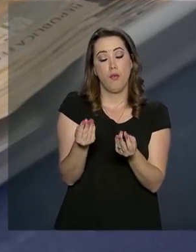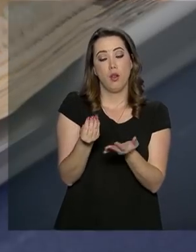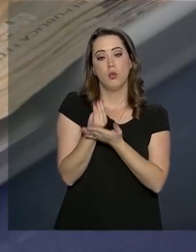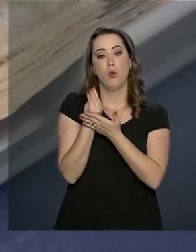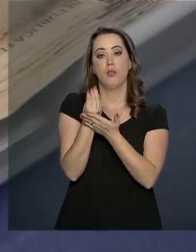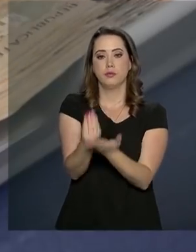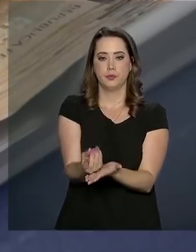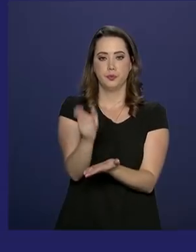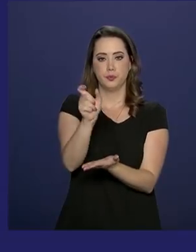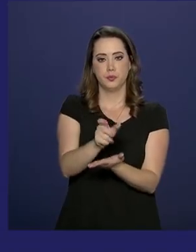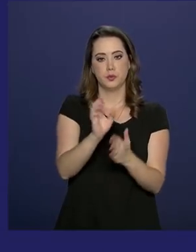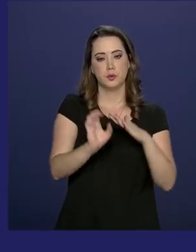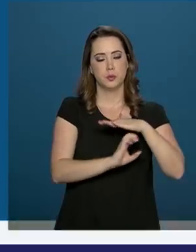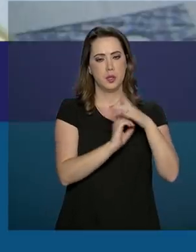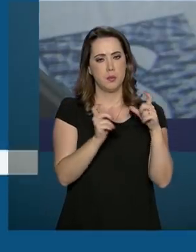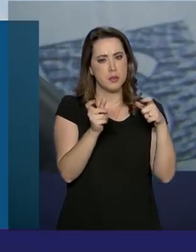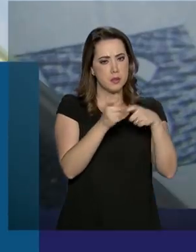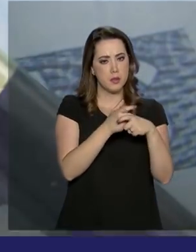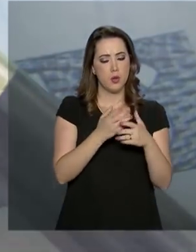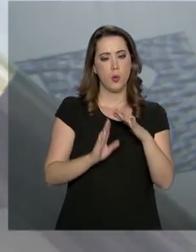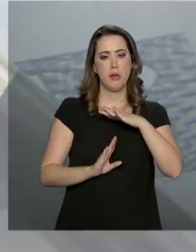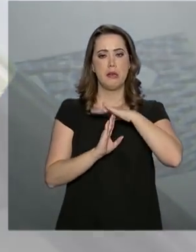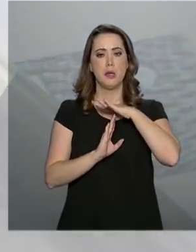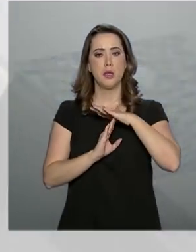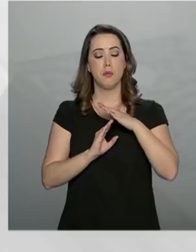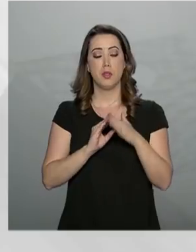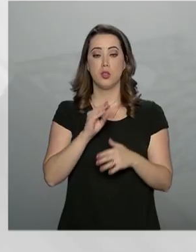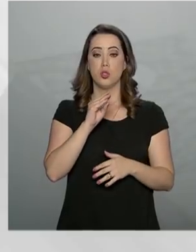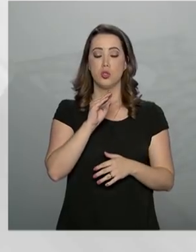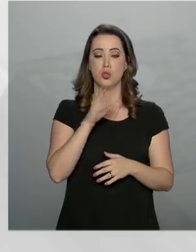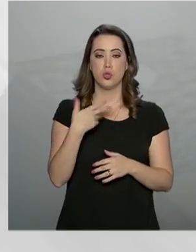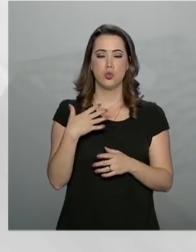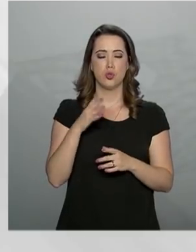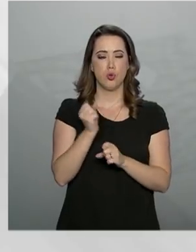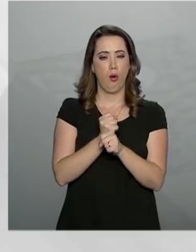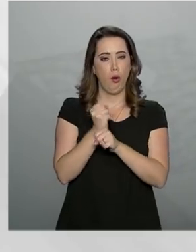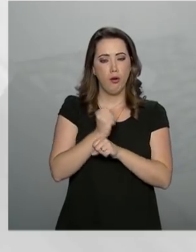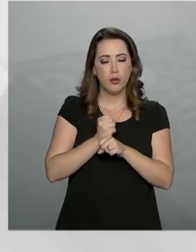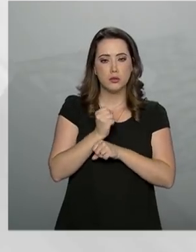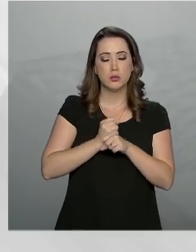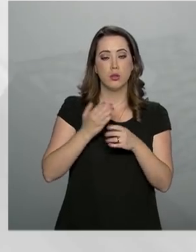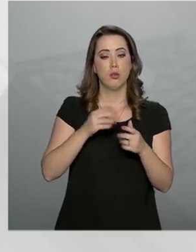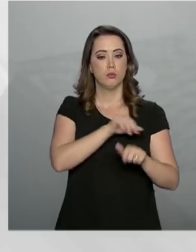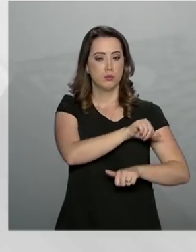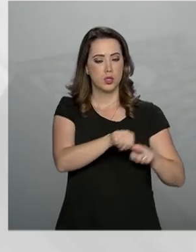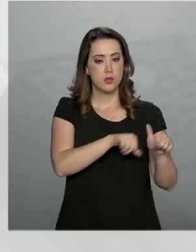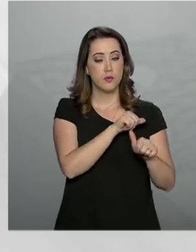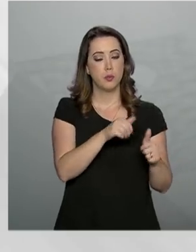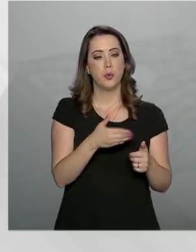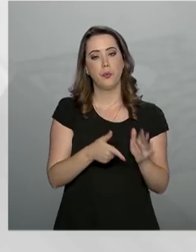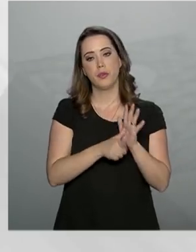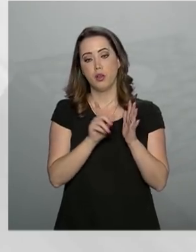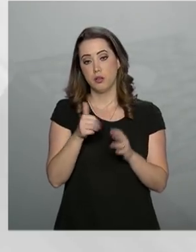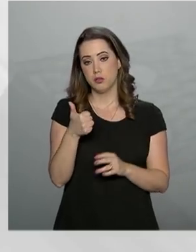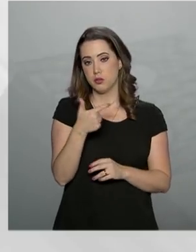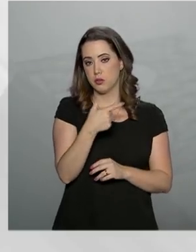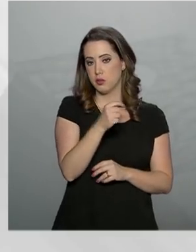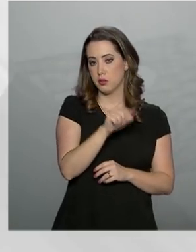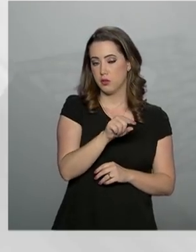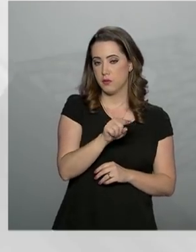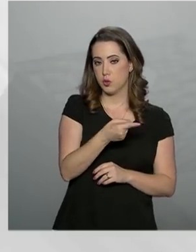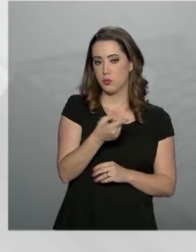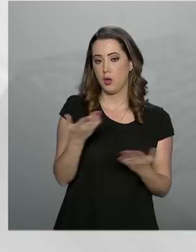microempreendedores. O limite de renda ou receita bruta anual do empreendedor passa de 120 mil para